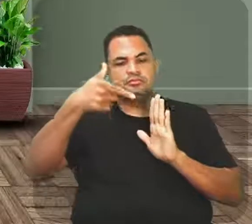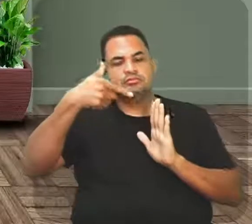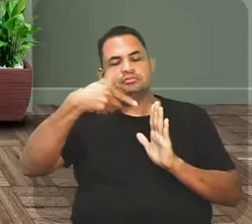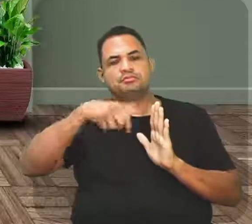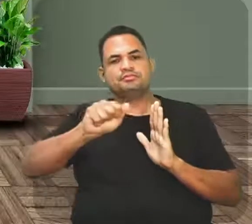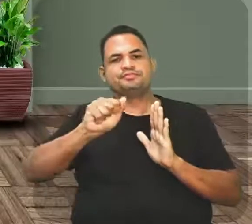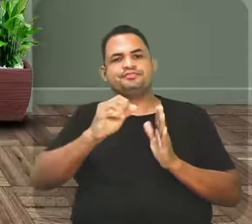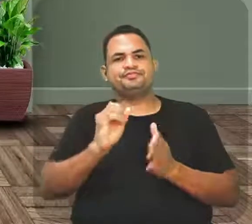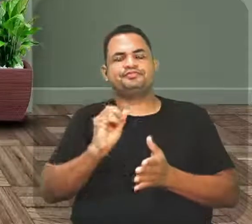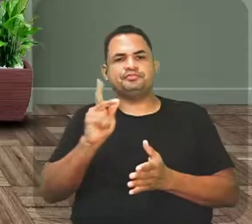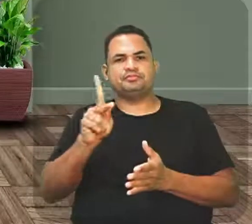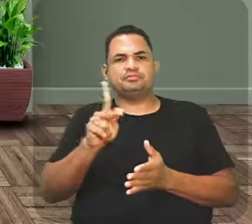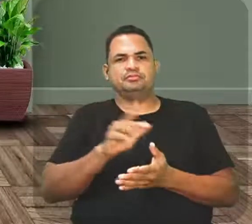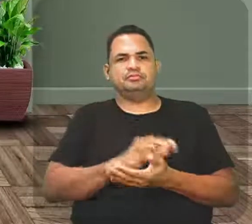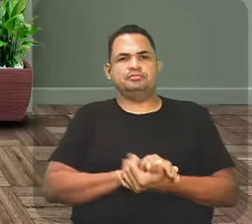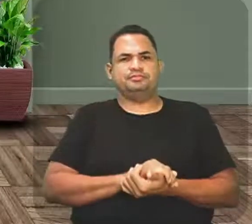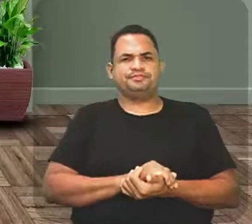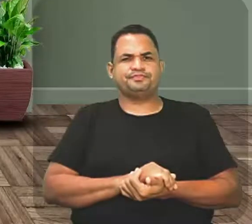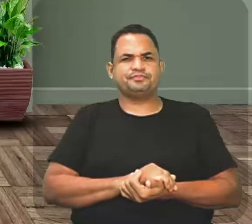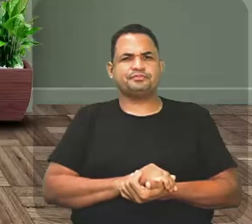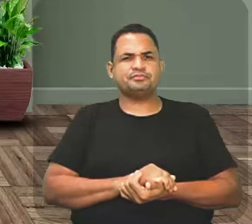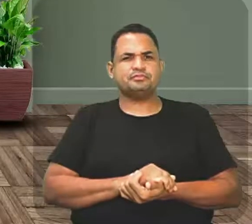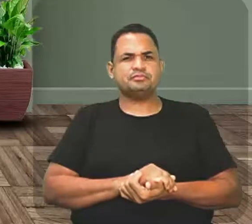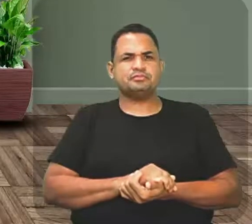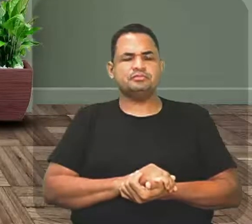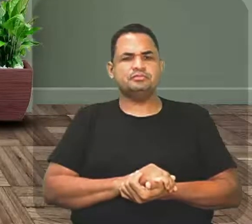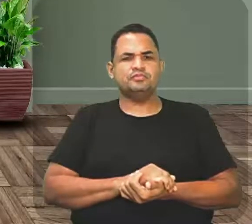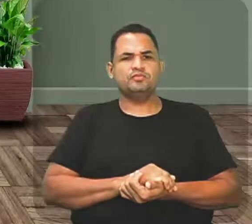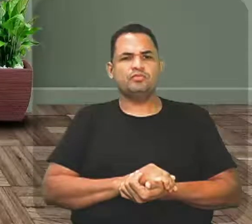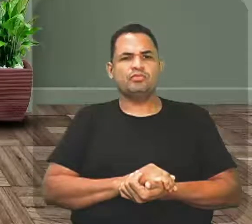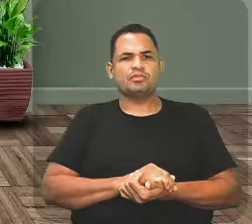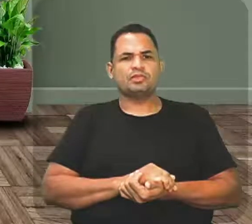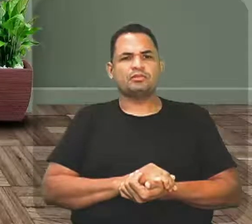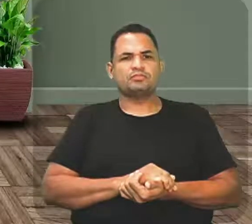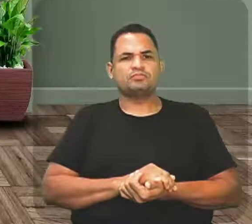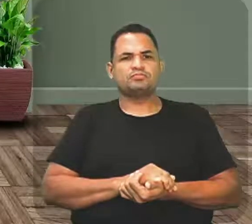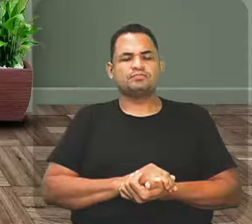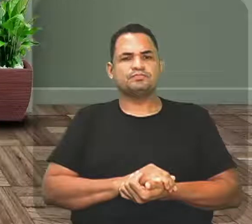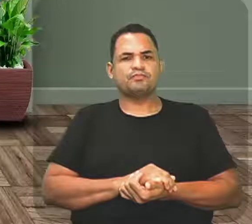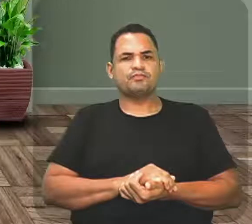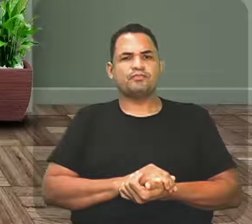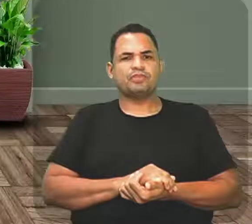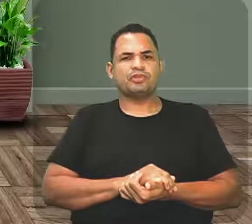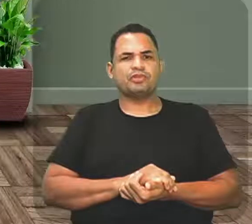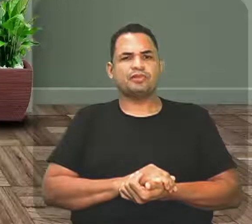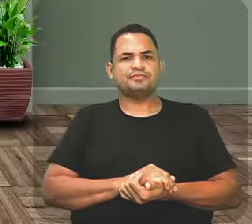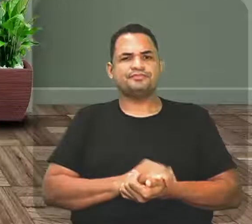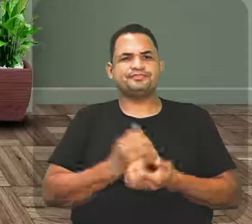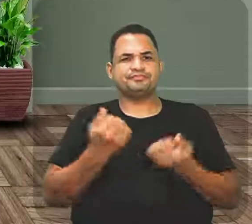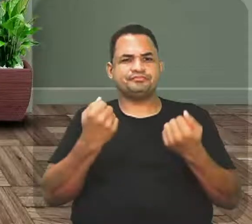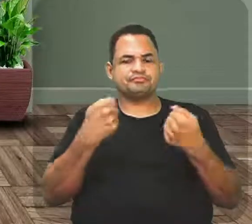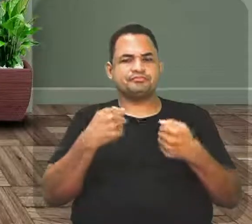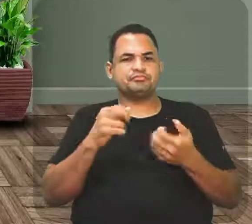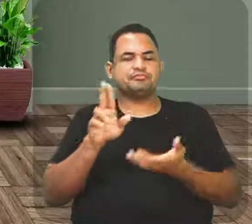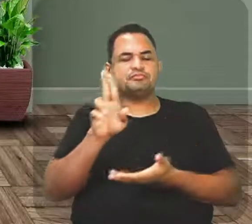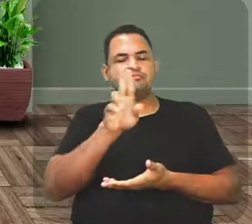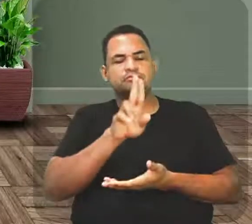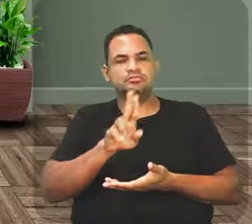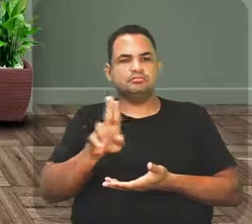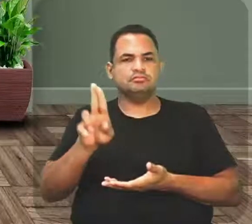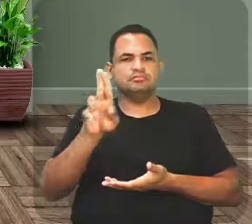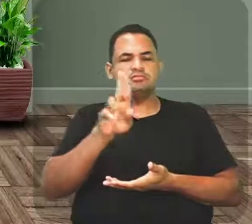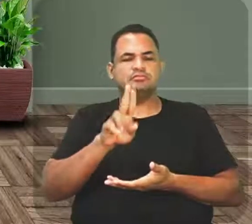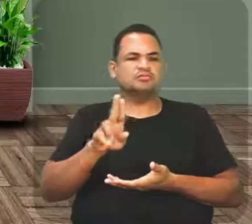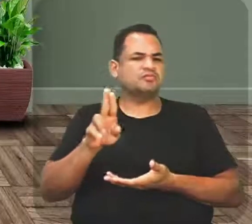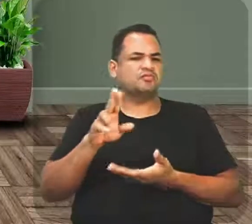onomatopeia. Beleza? Então, tá. Desse jeito, a gente aqui vai dizer que você pode usar e